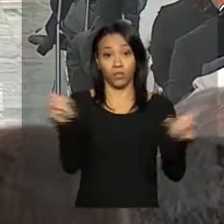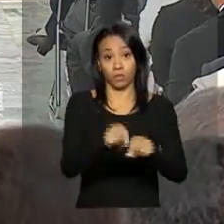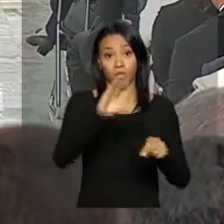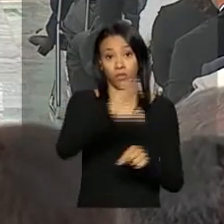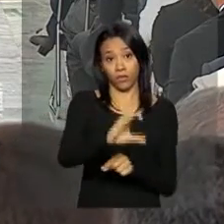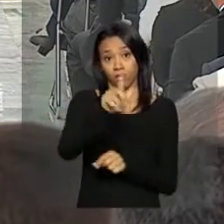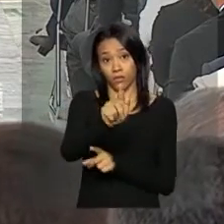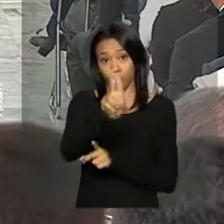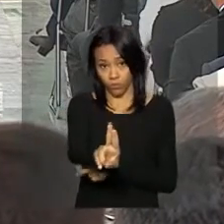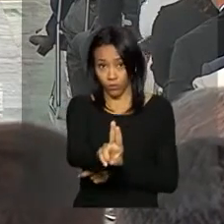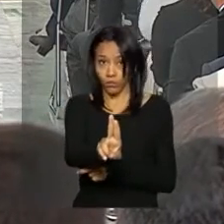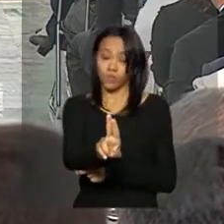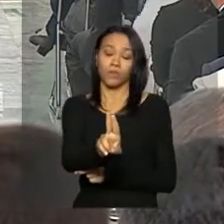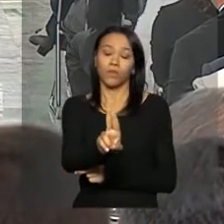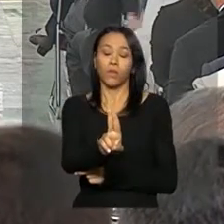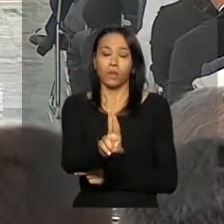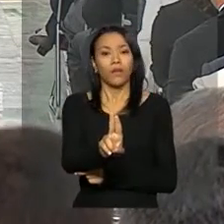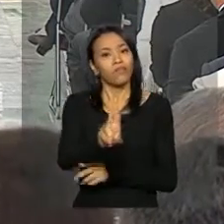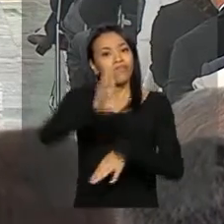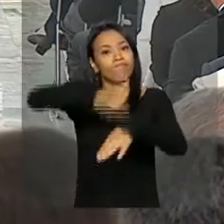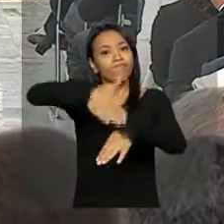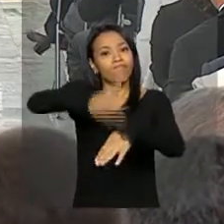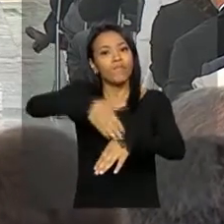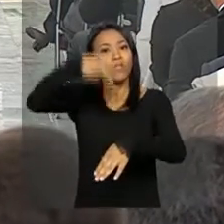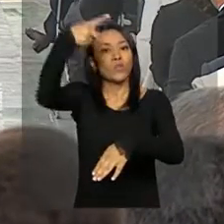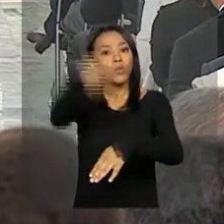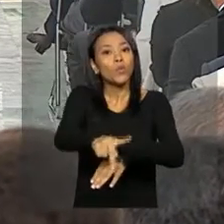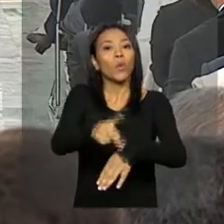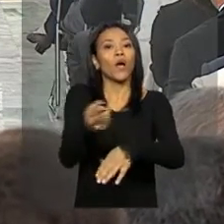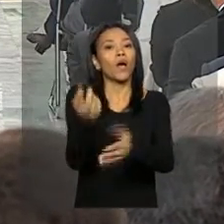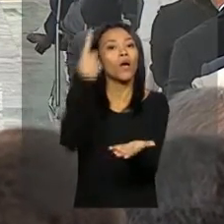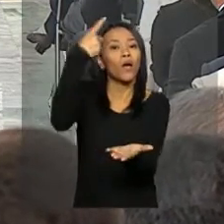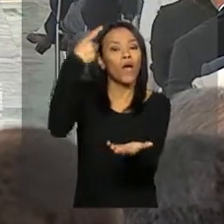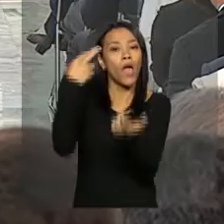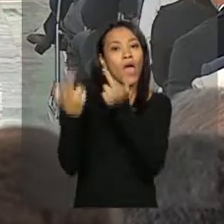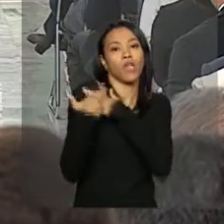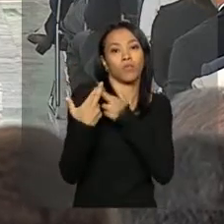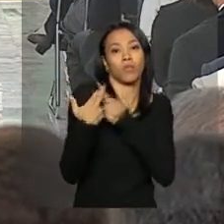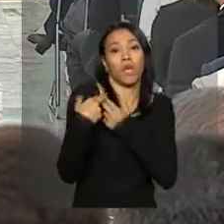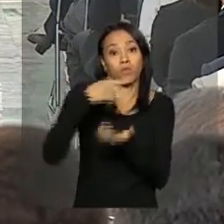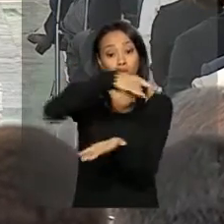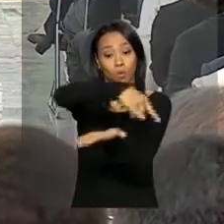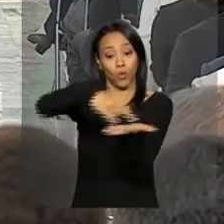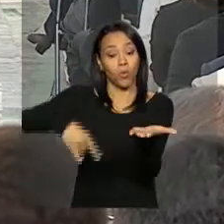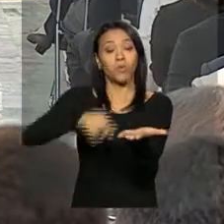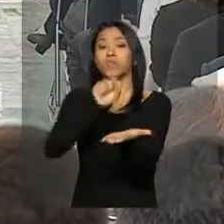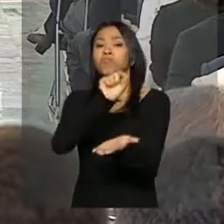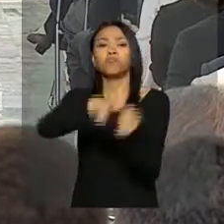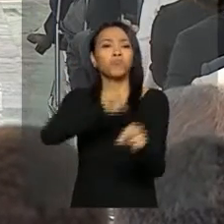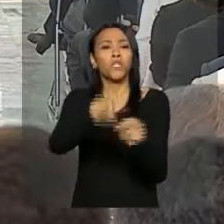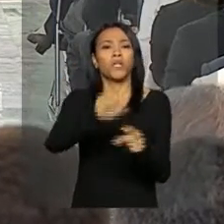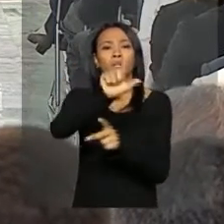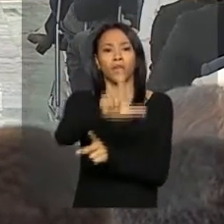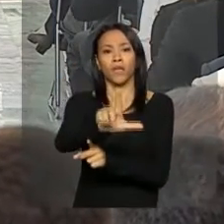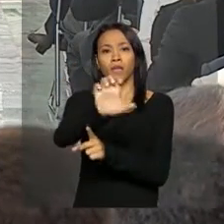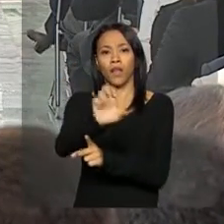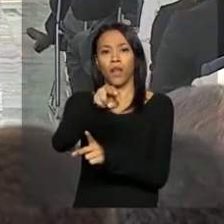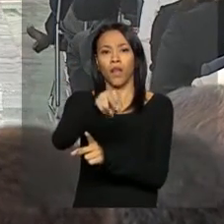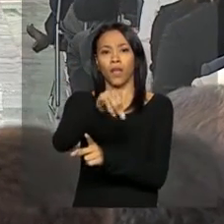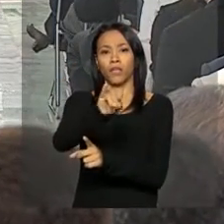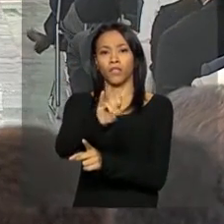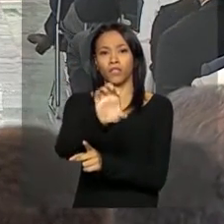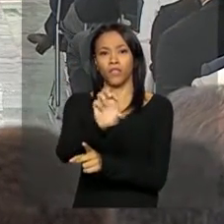ainda como sua responsabilidade os acordos de leniência com empresas que passam por